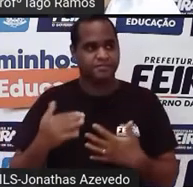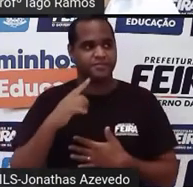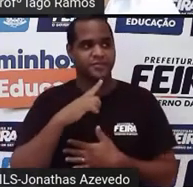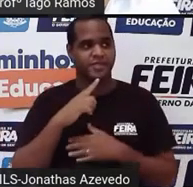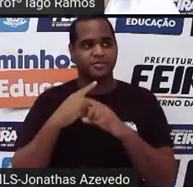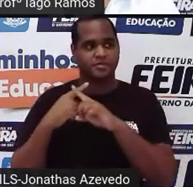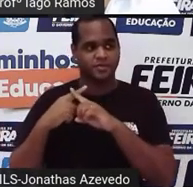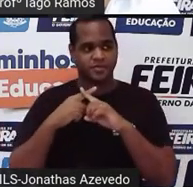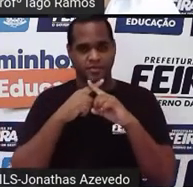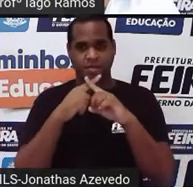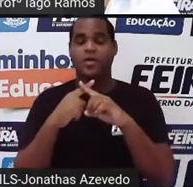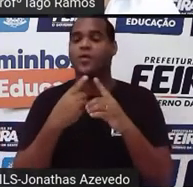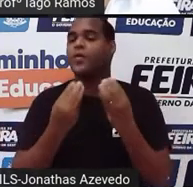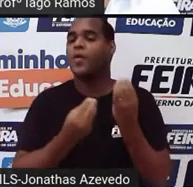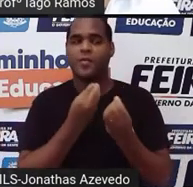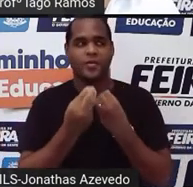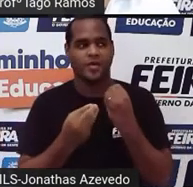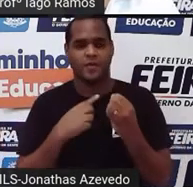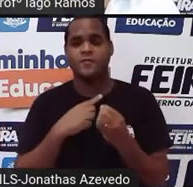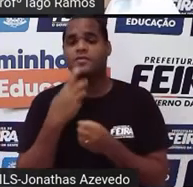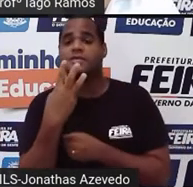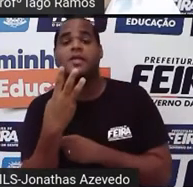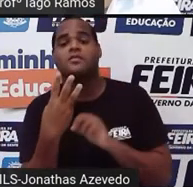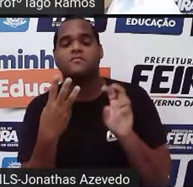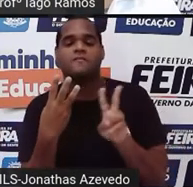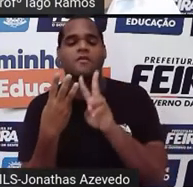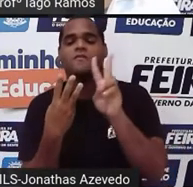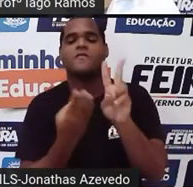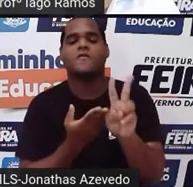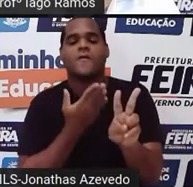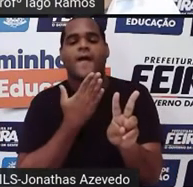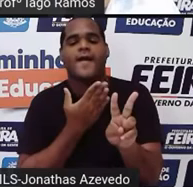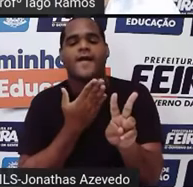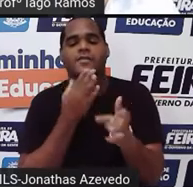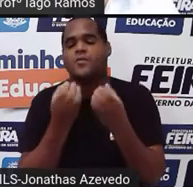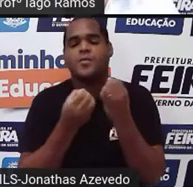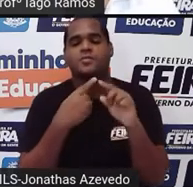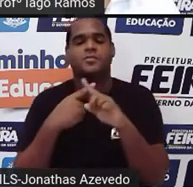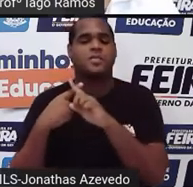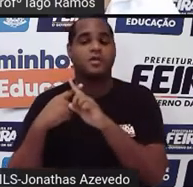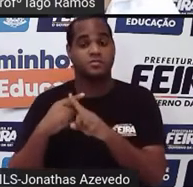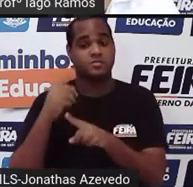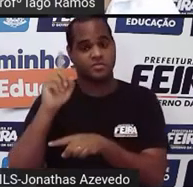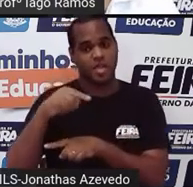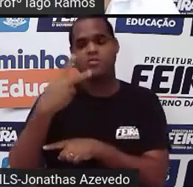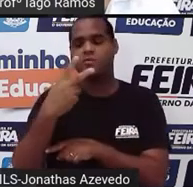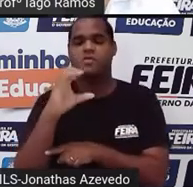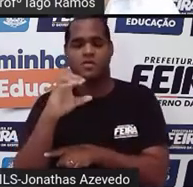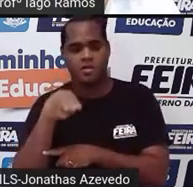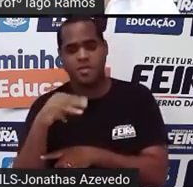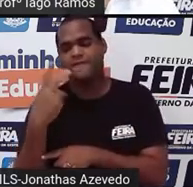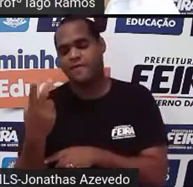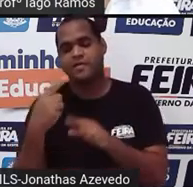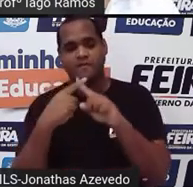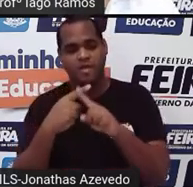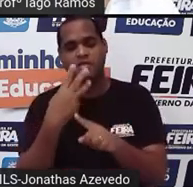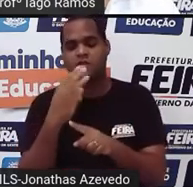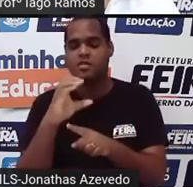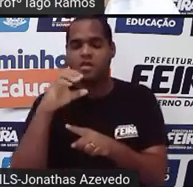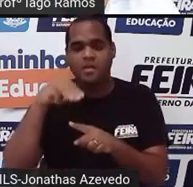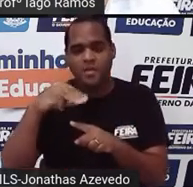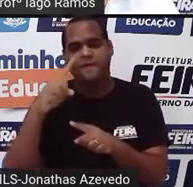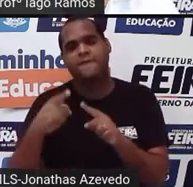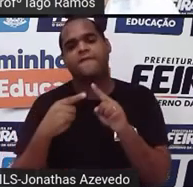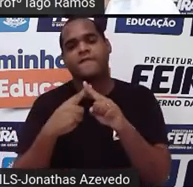aqueles três valores. dois centímetros, vezes três centímetros, vezes quatro